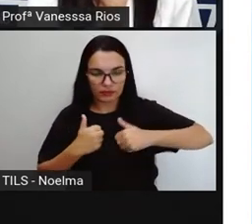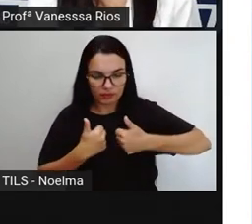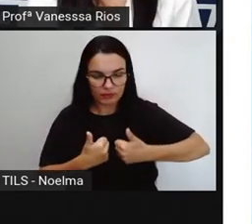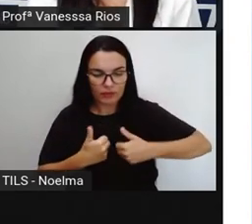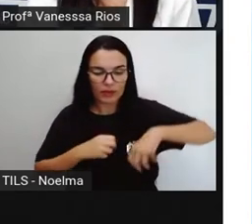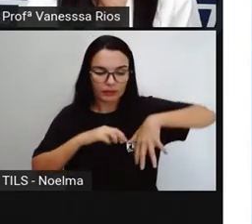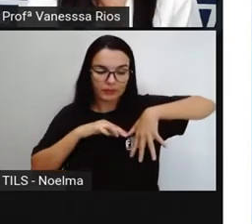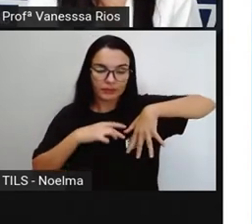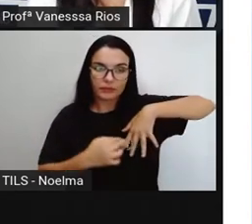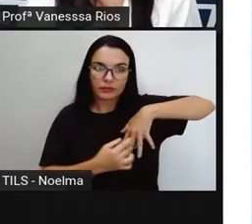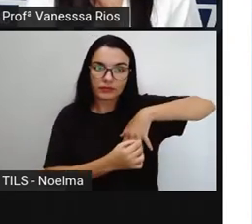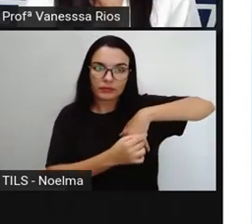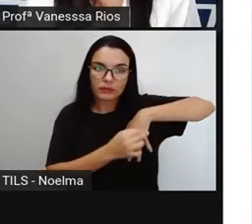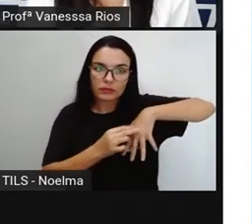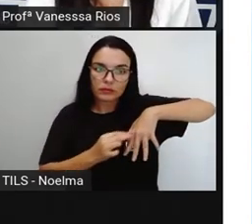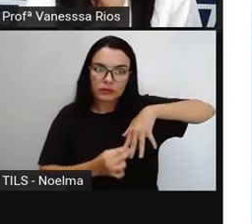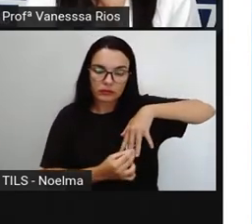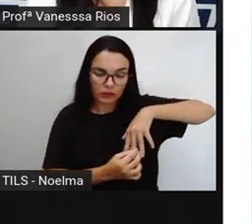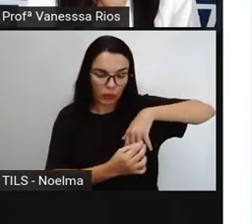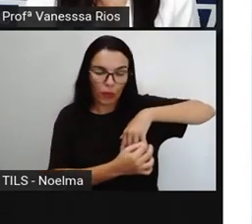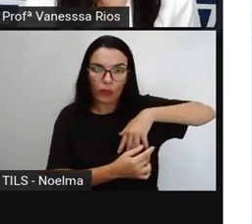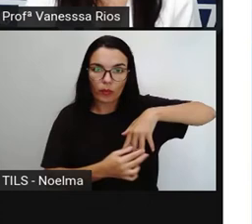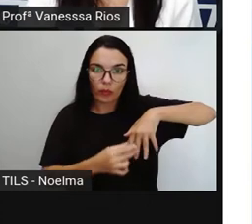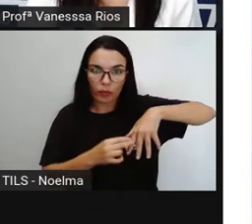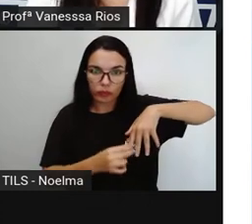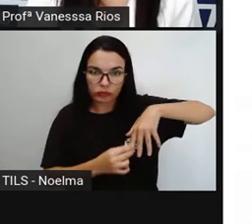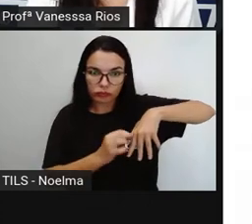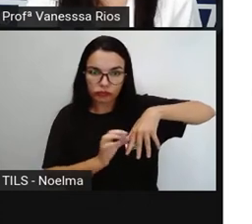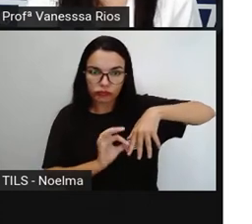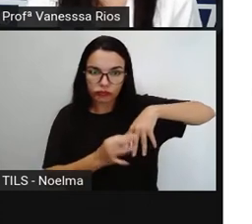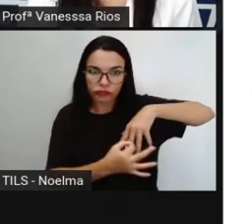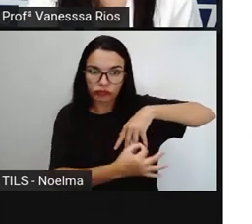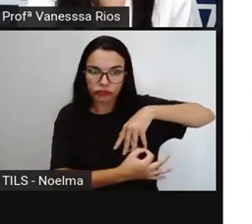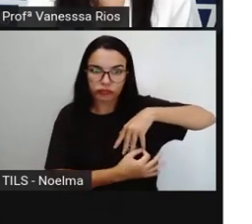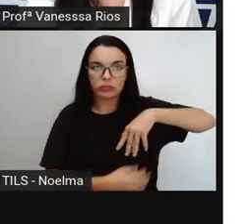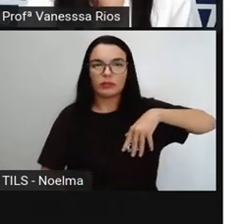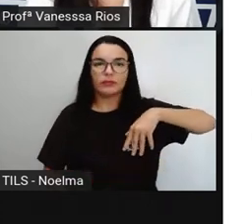carbônico num processo aí de trocas celulares.